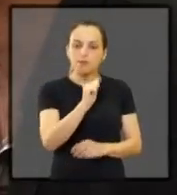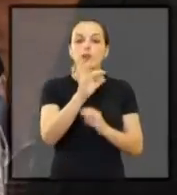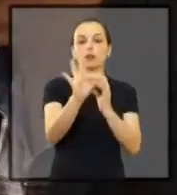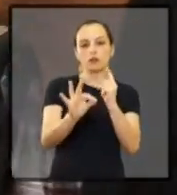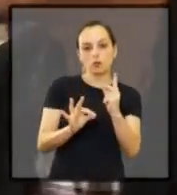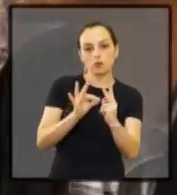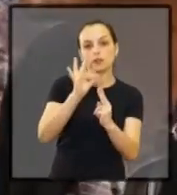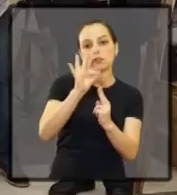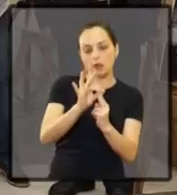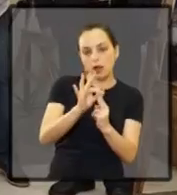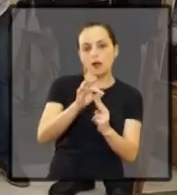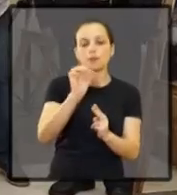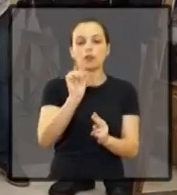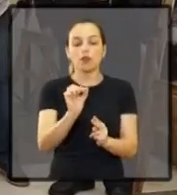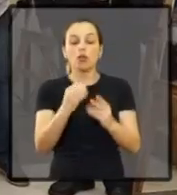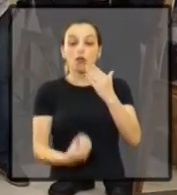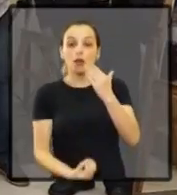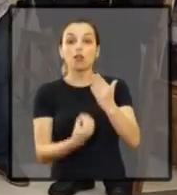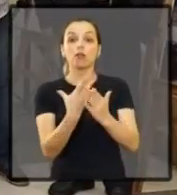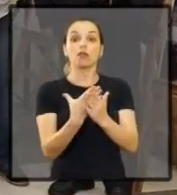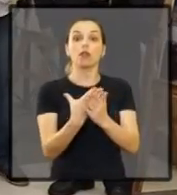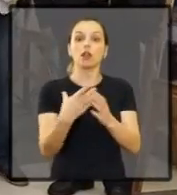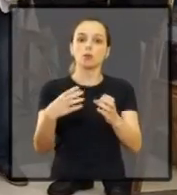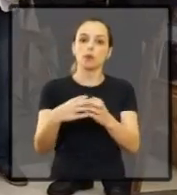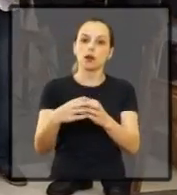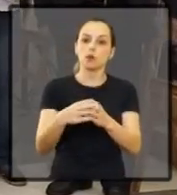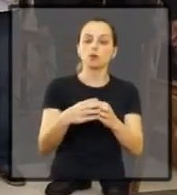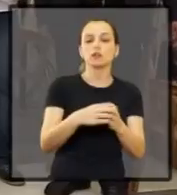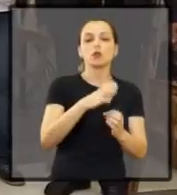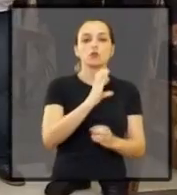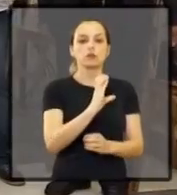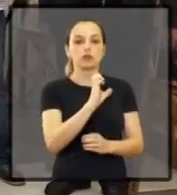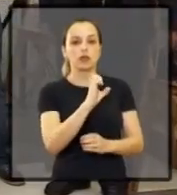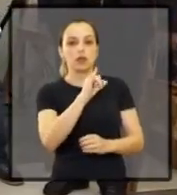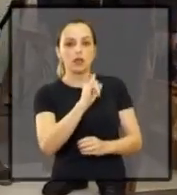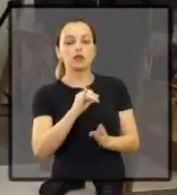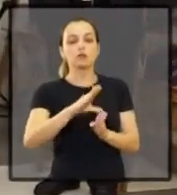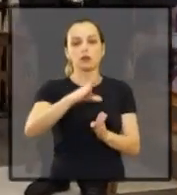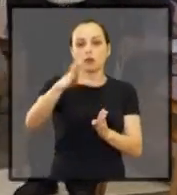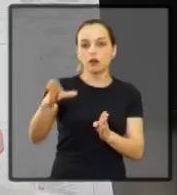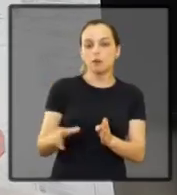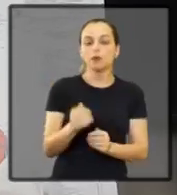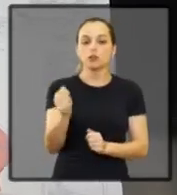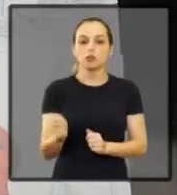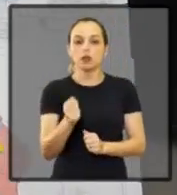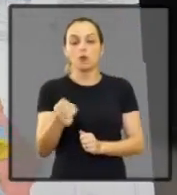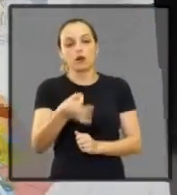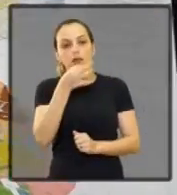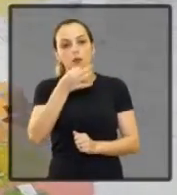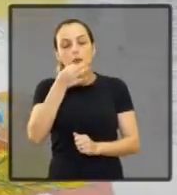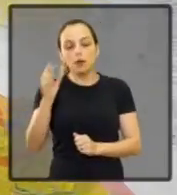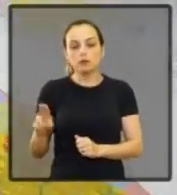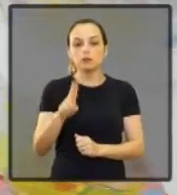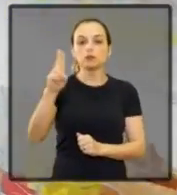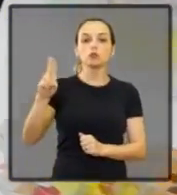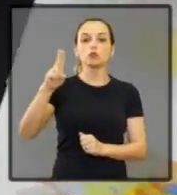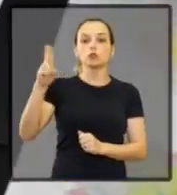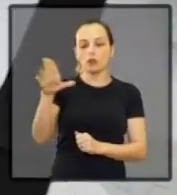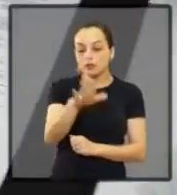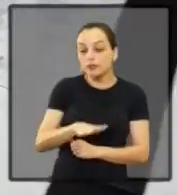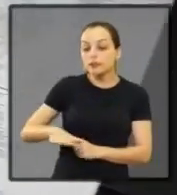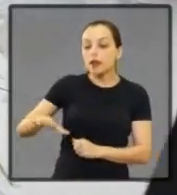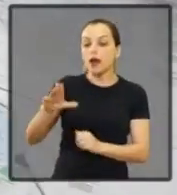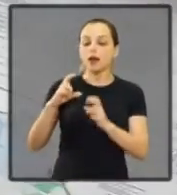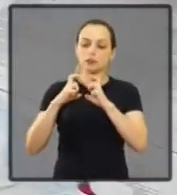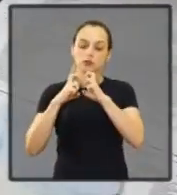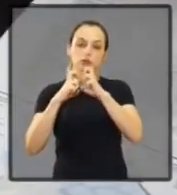Carlos, UFSCar, e uma realização da Comissão Especial de Estudos da Câmara Municipal da proposta de utilização da orla